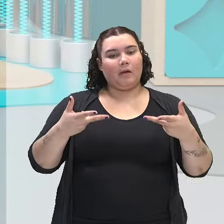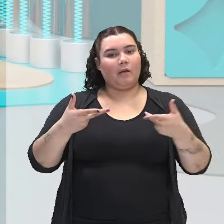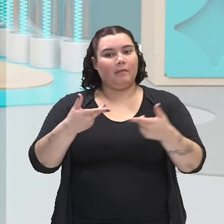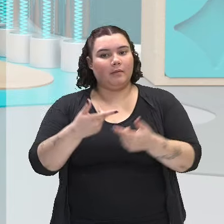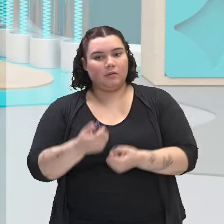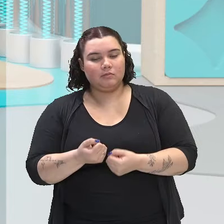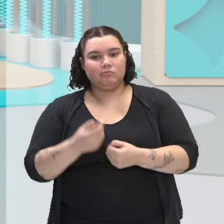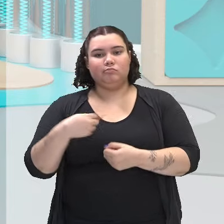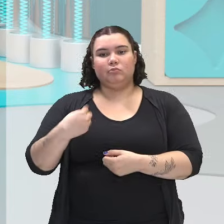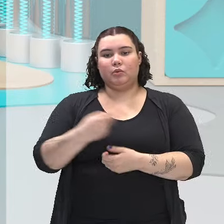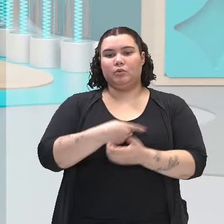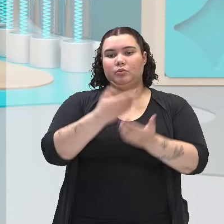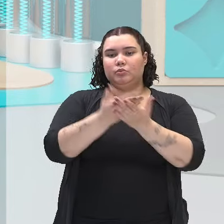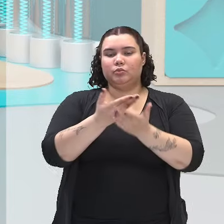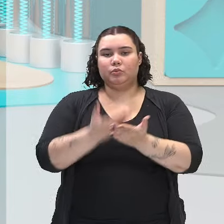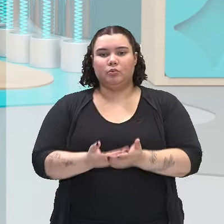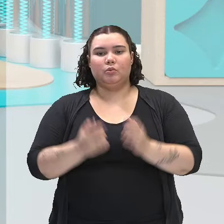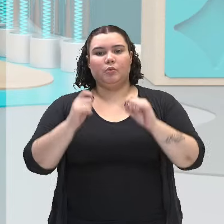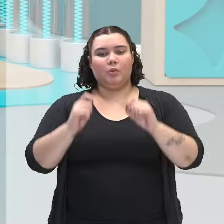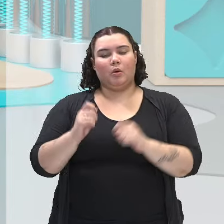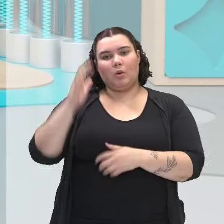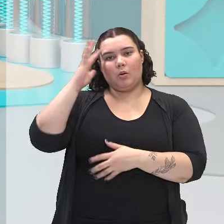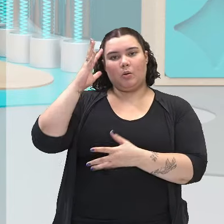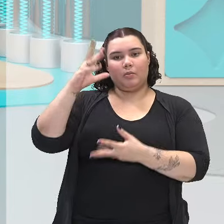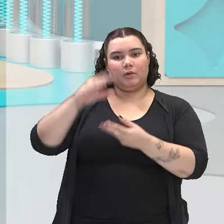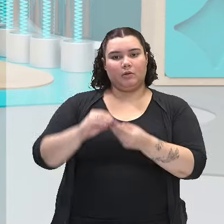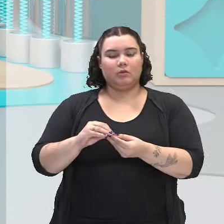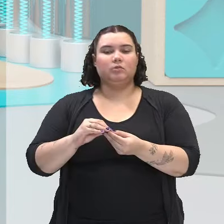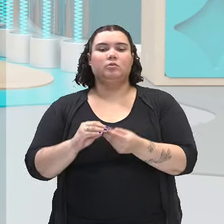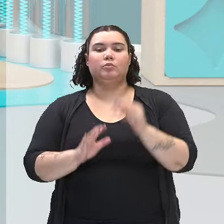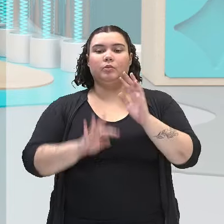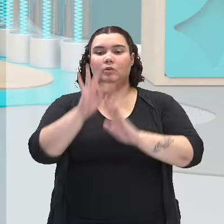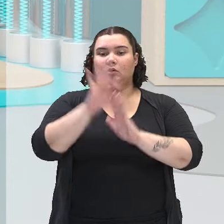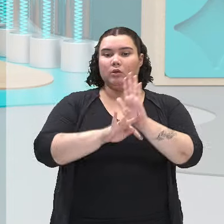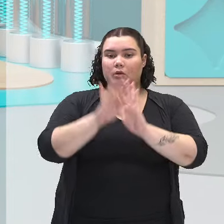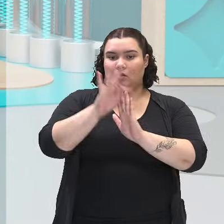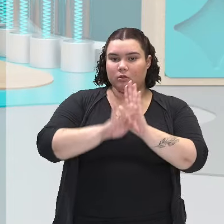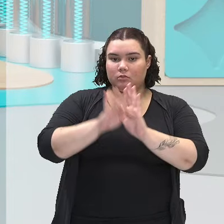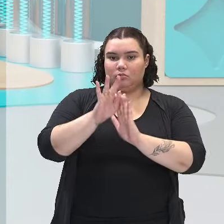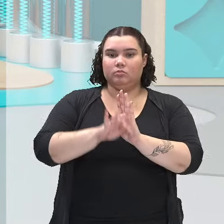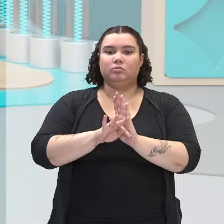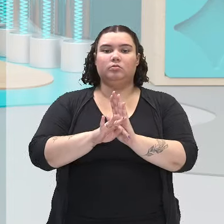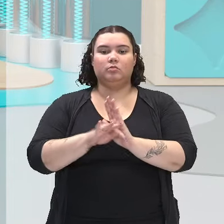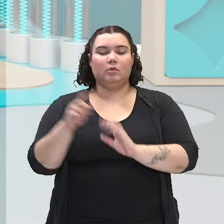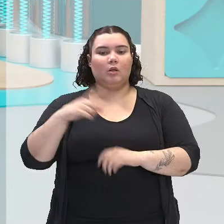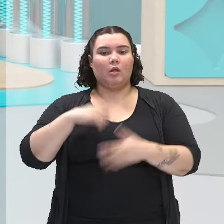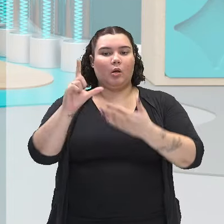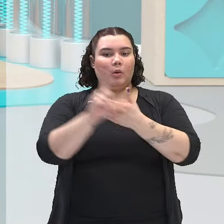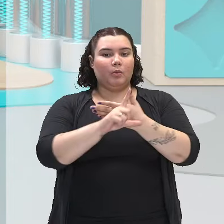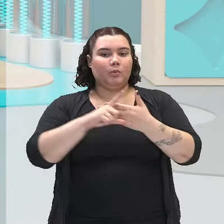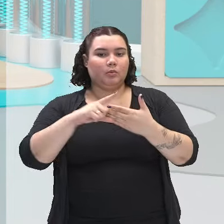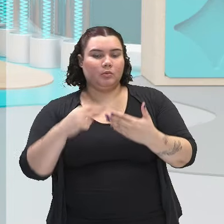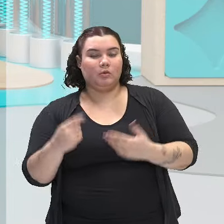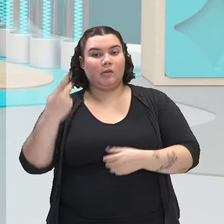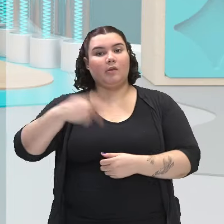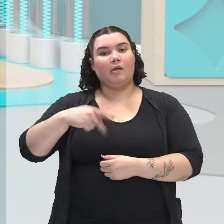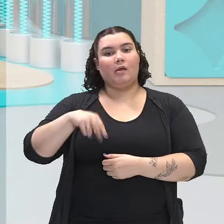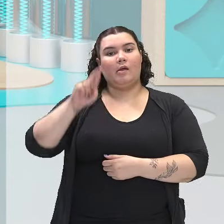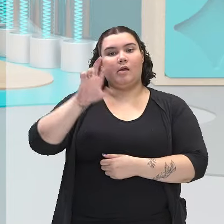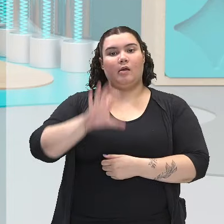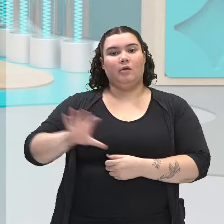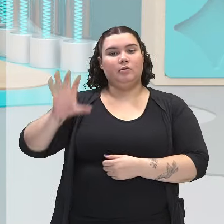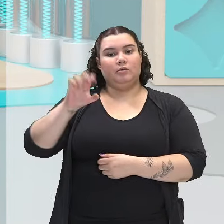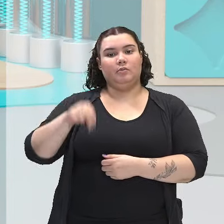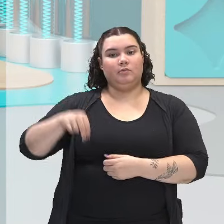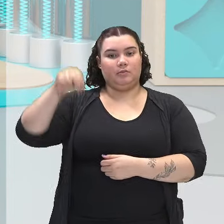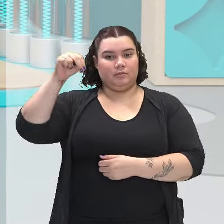Nós trabalhamos aí a interpretação de textos, de vozes da nossa região norte.